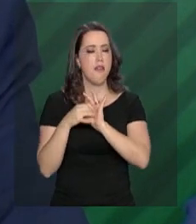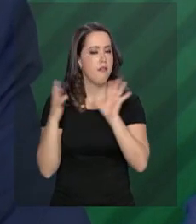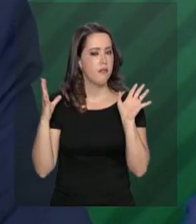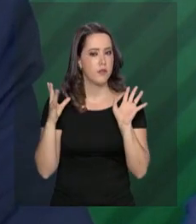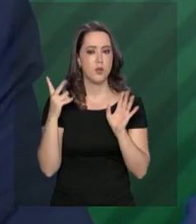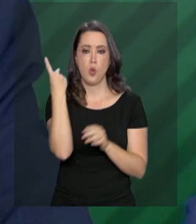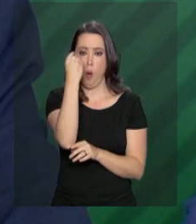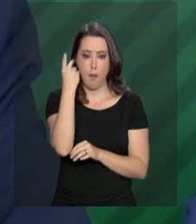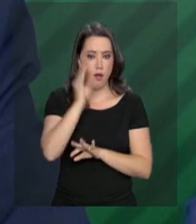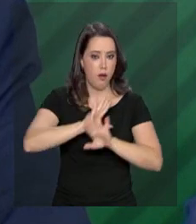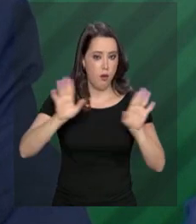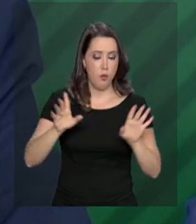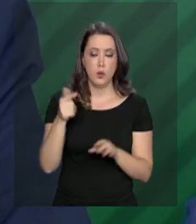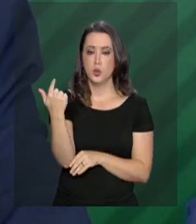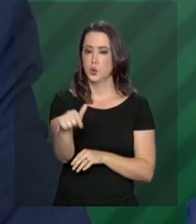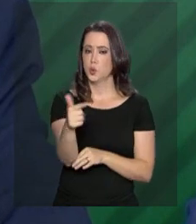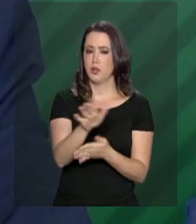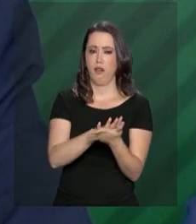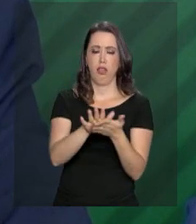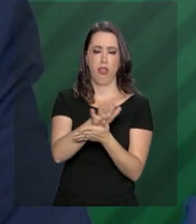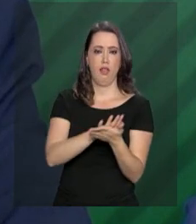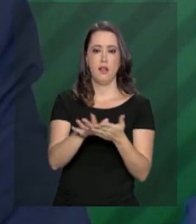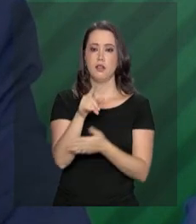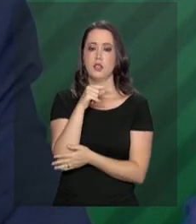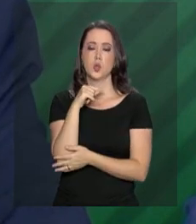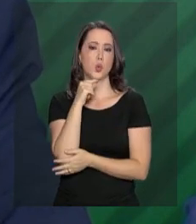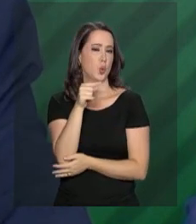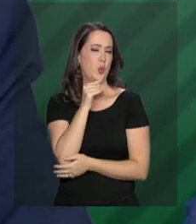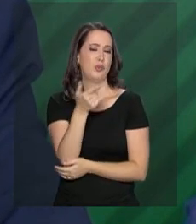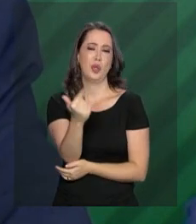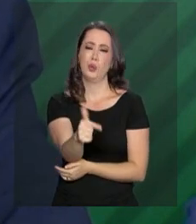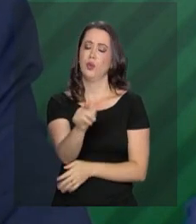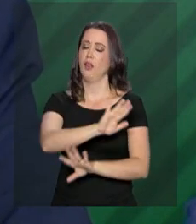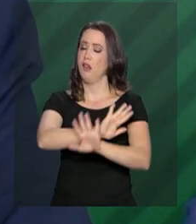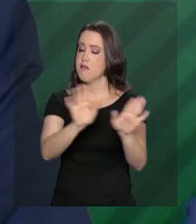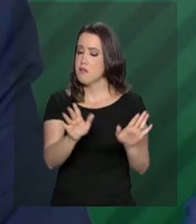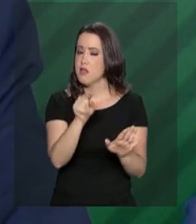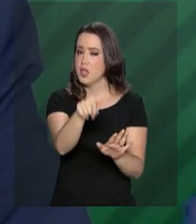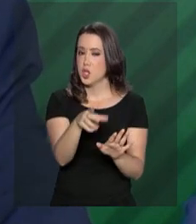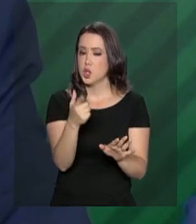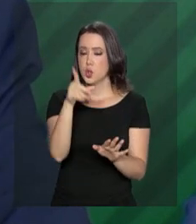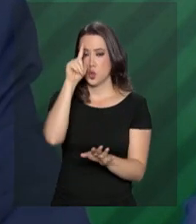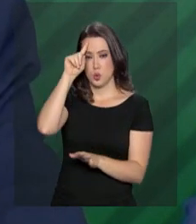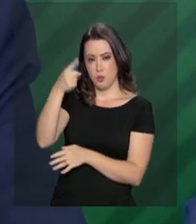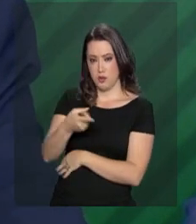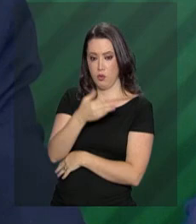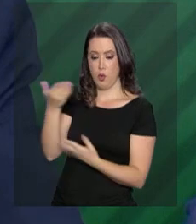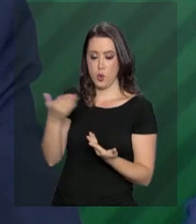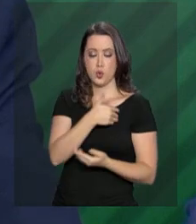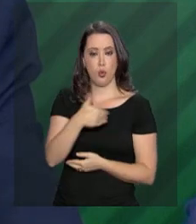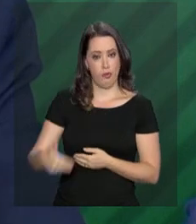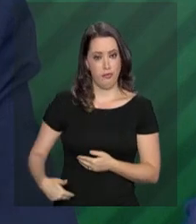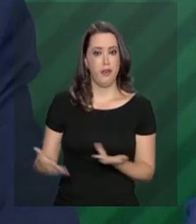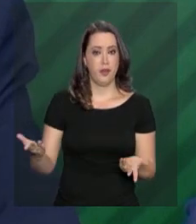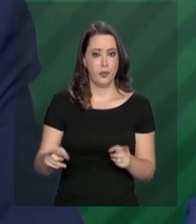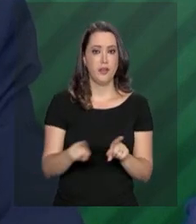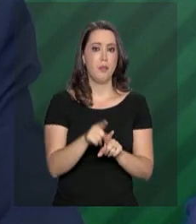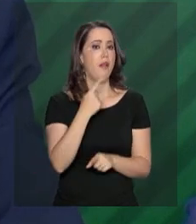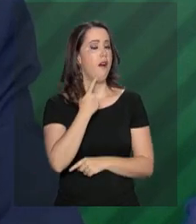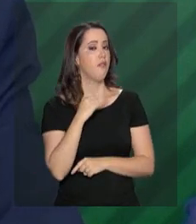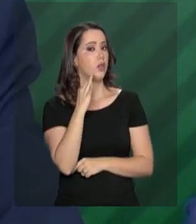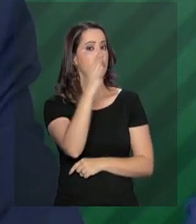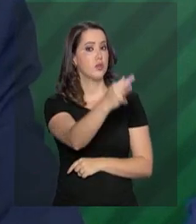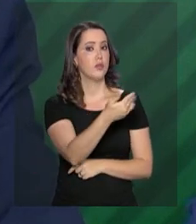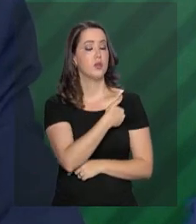festa. Esse não tem dúvida nenhuma que a diretriz do atual governo e a intenção do